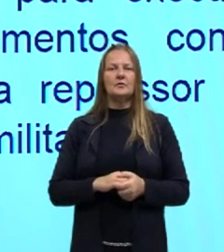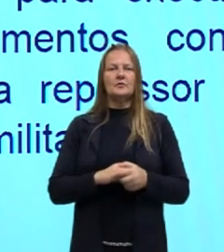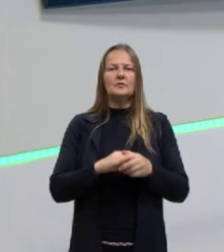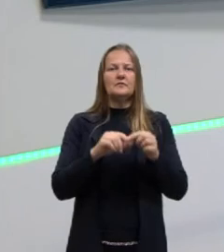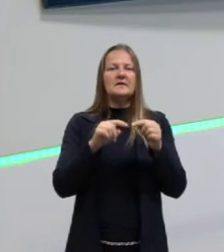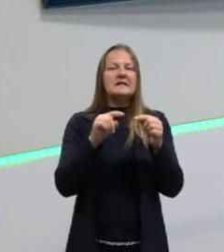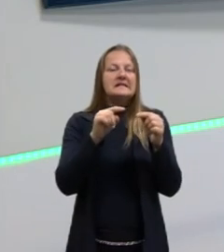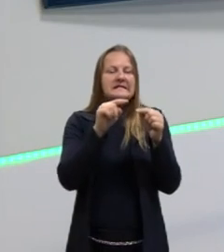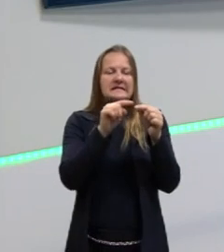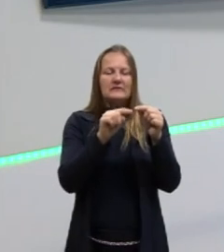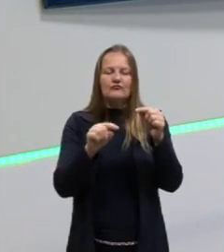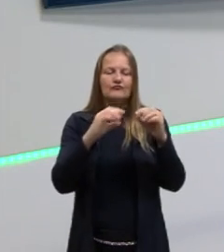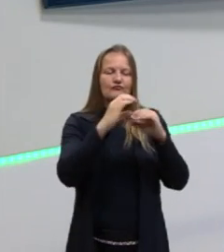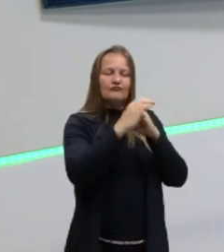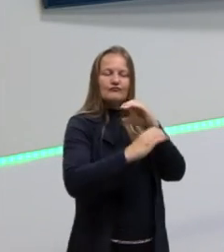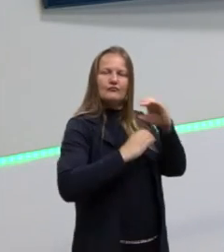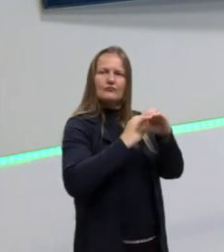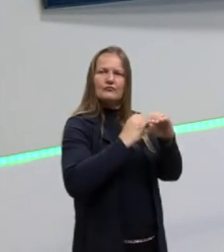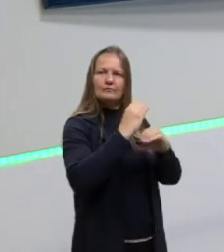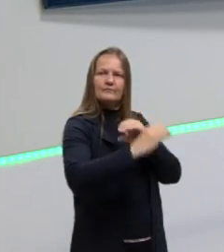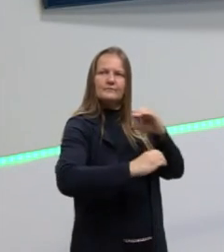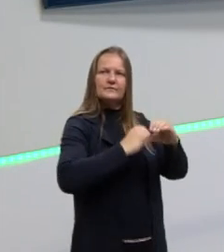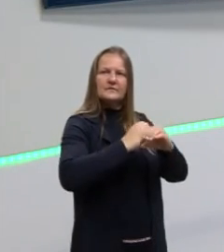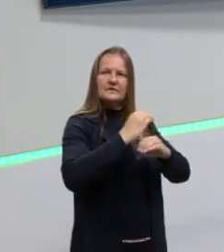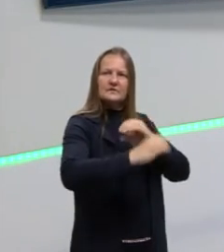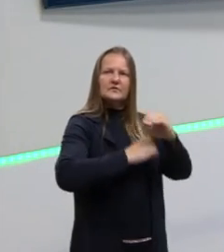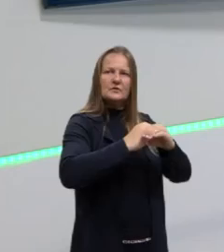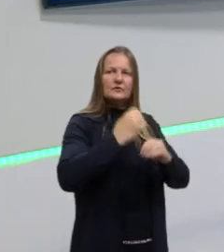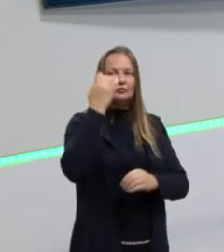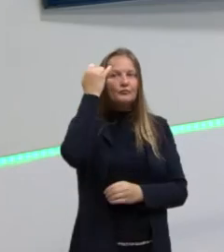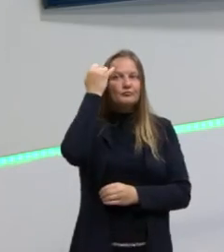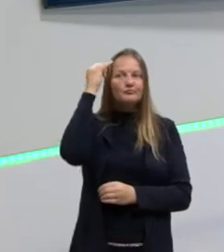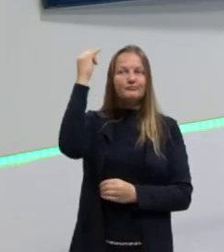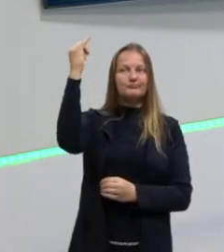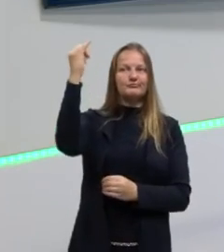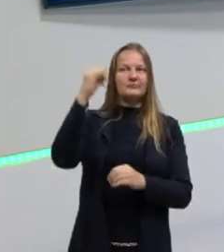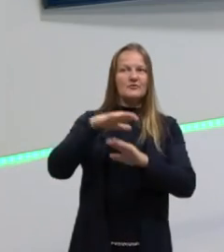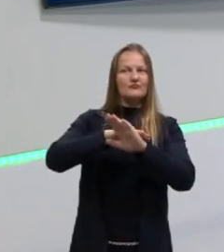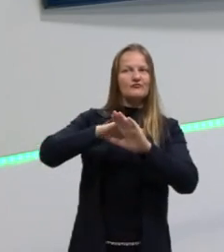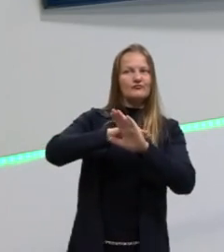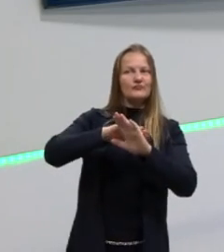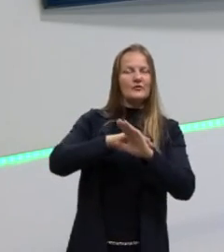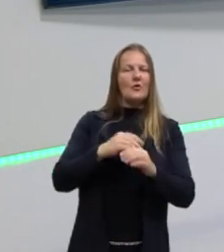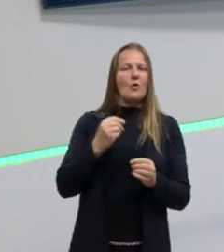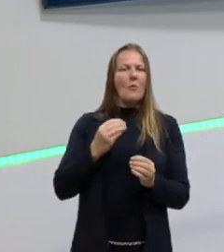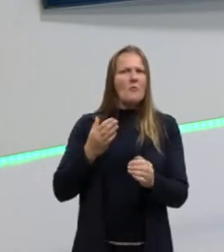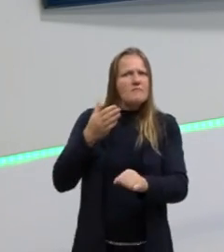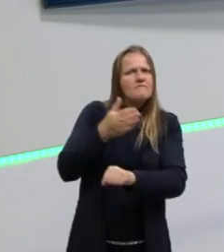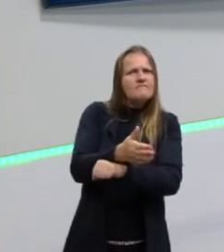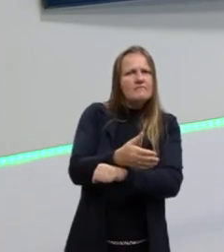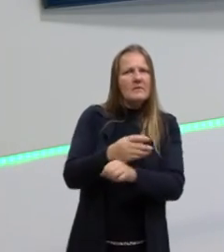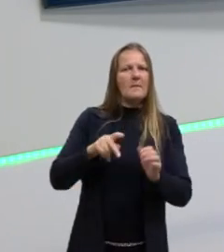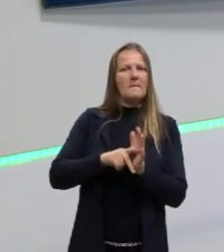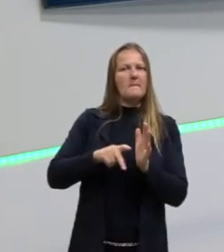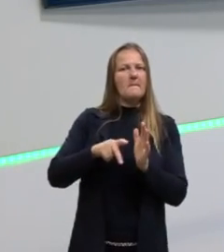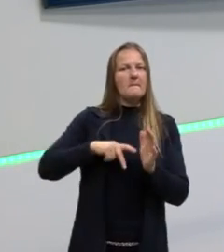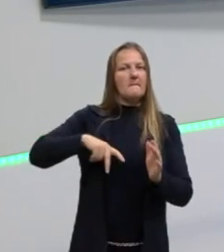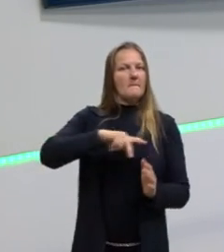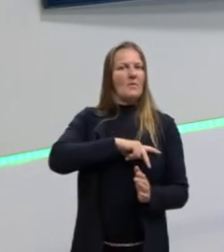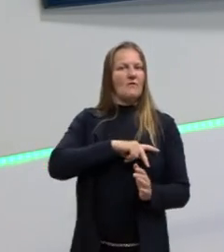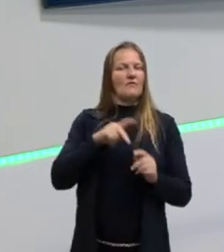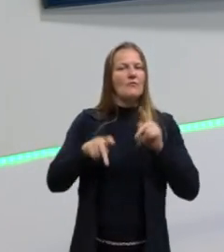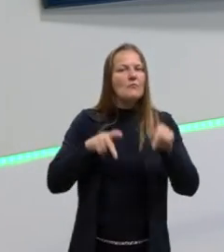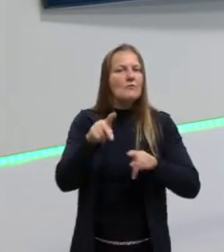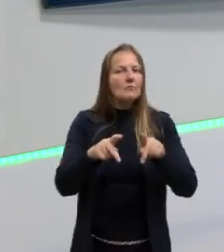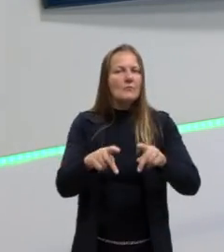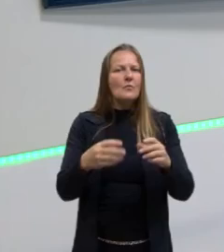Ideológico. Ele pensa em uma proposta, uma maneira de chegar até a população, de conseguir falar com a população